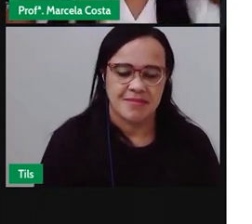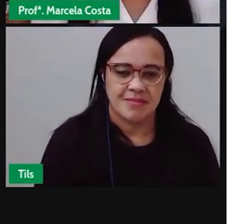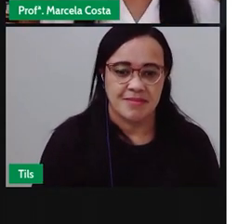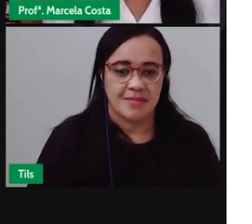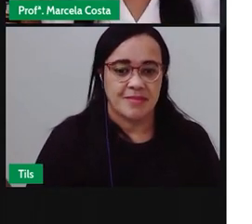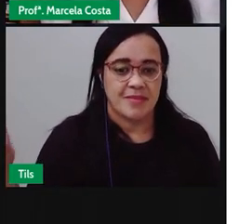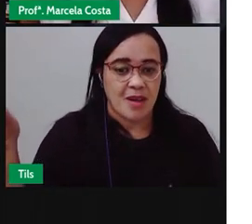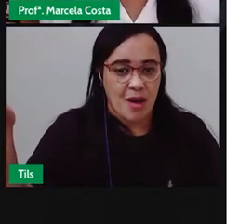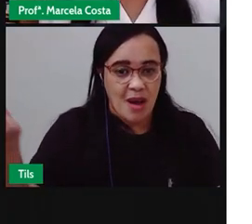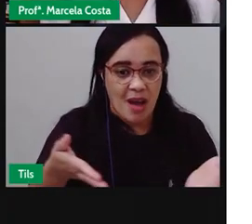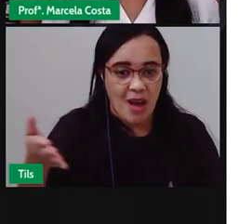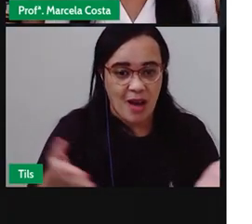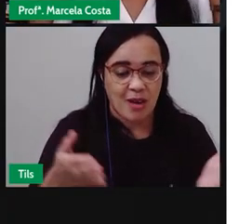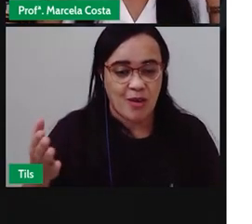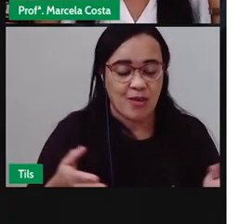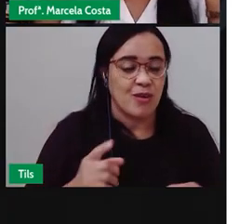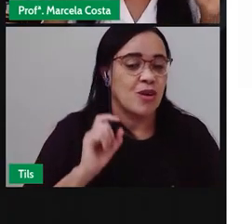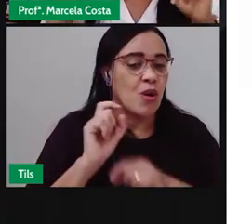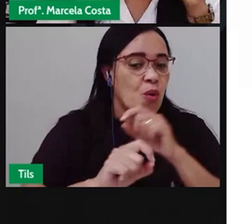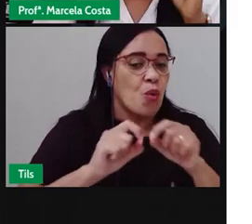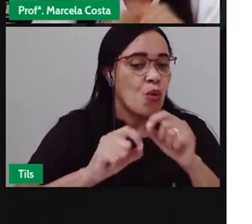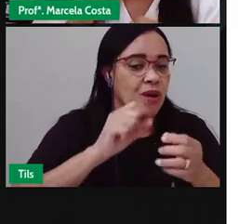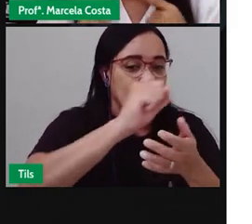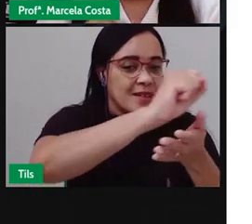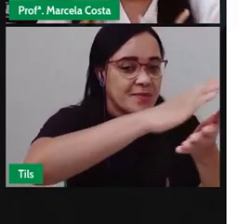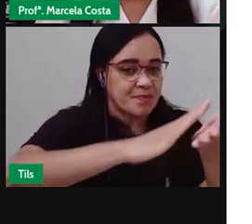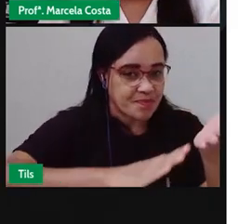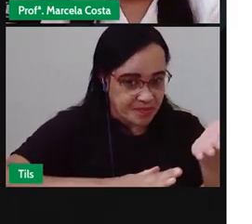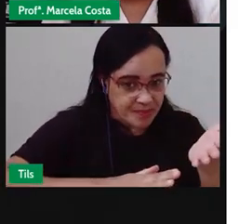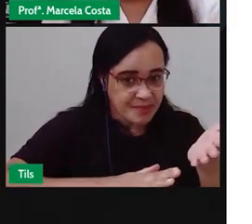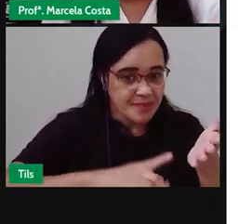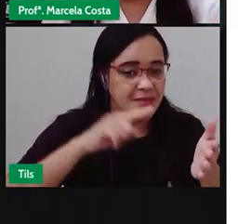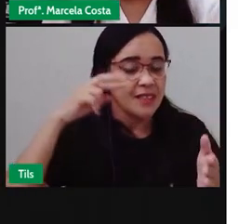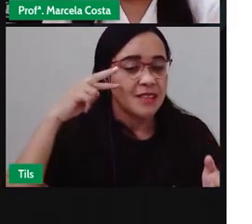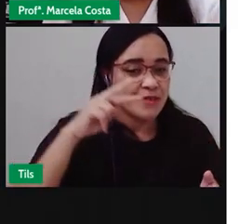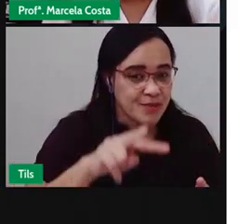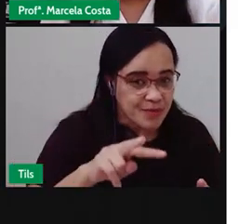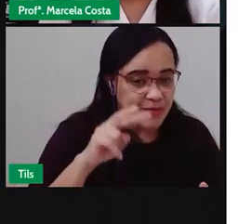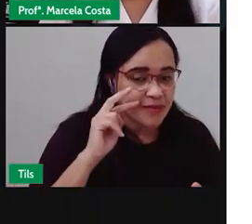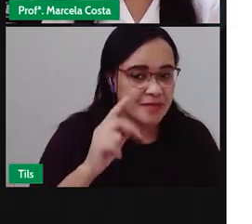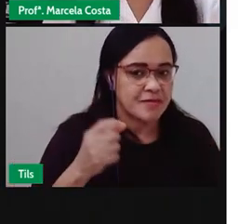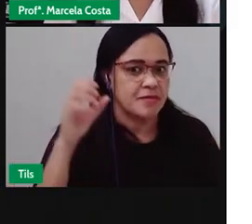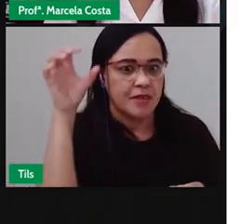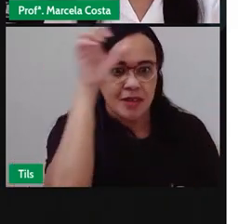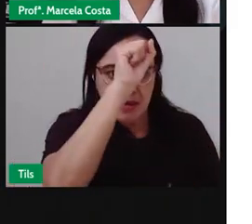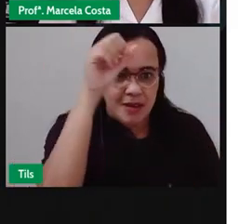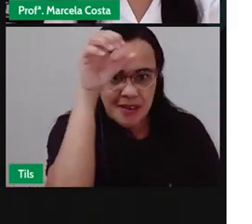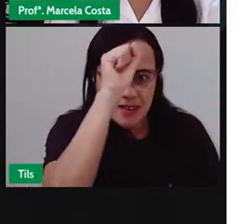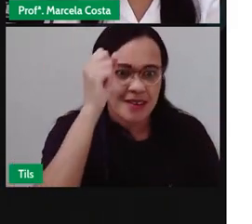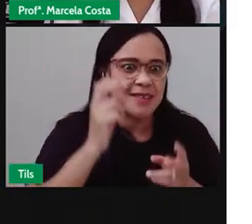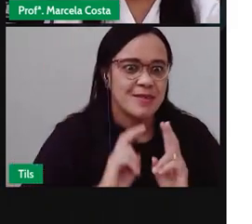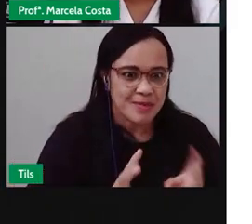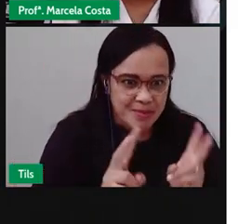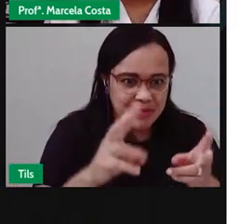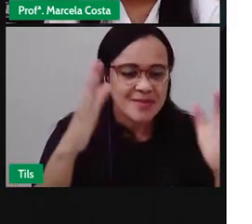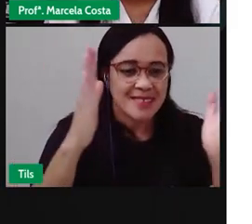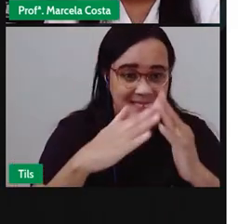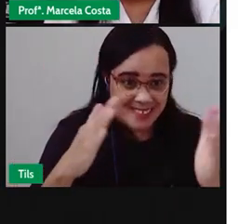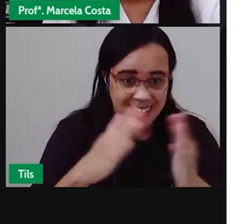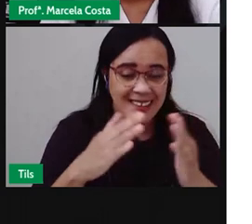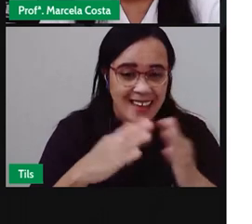Chegou a hora Da atividade Pra você Continuar Aprendendo A ir na sua Casa Vou pedir Pra você